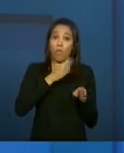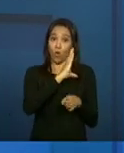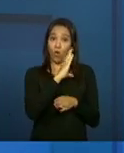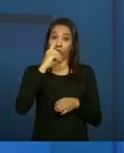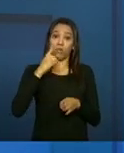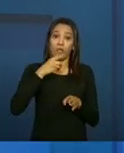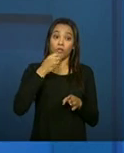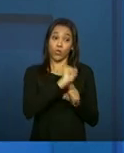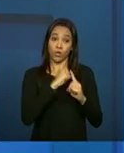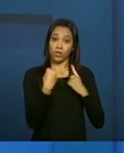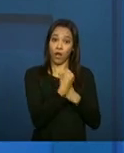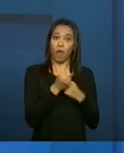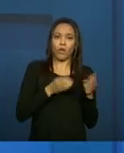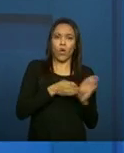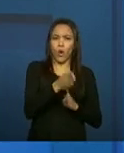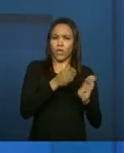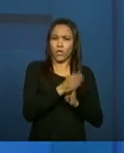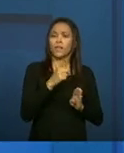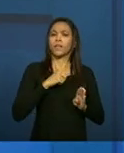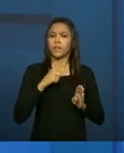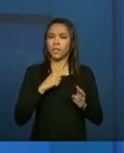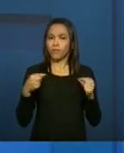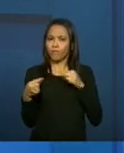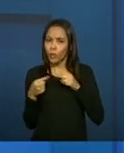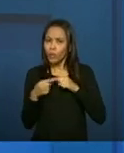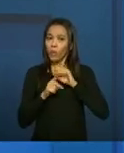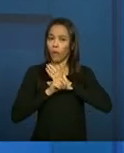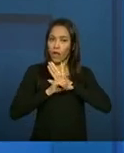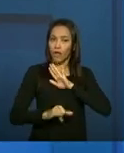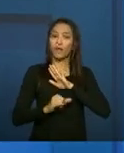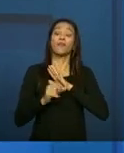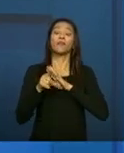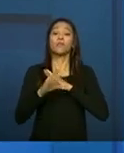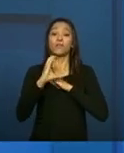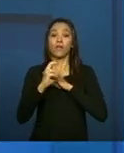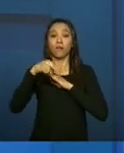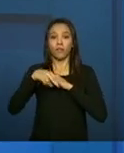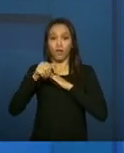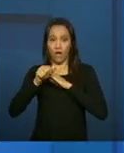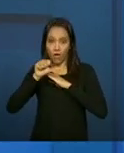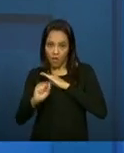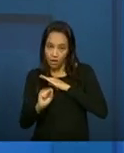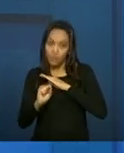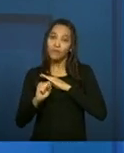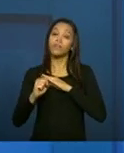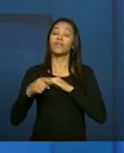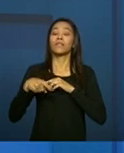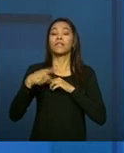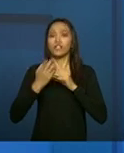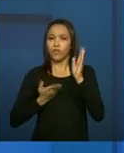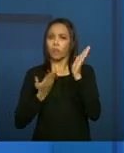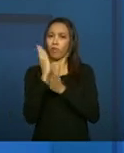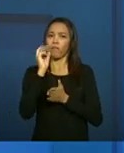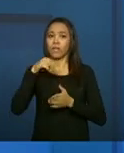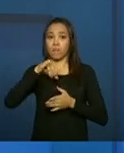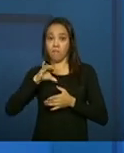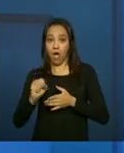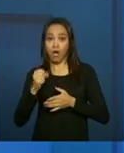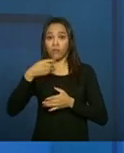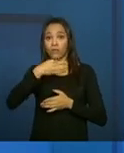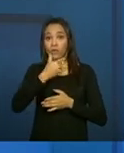atribuições estão elencadas na resolução número 9 do CNAS, aprovado recentemente em maio de 2014.